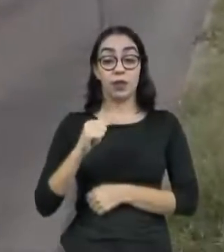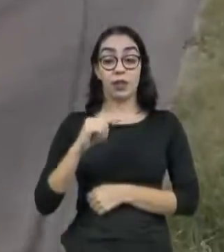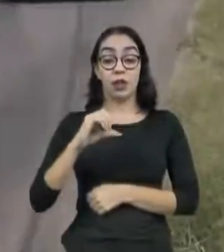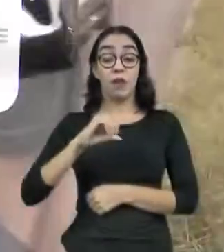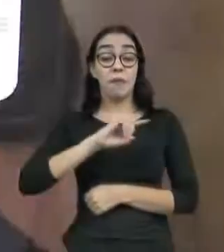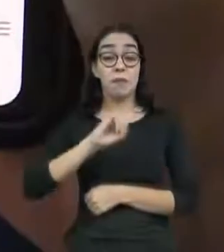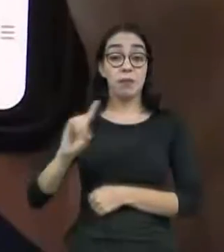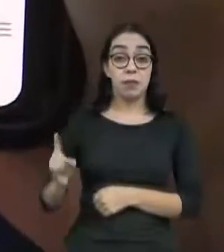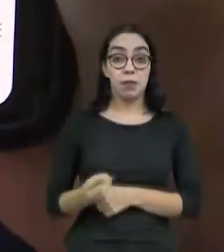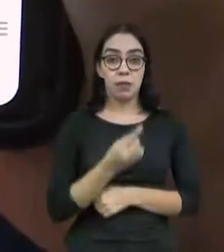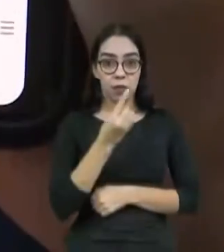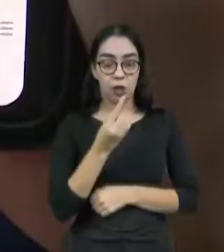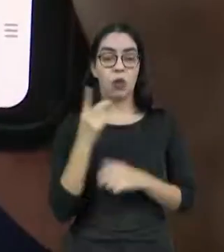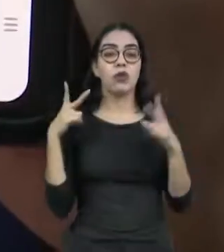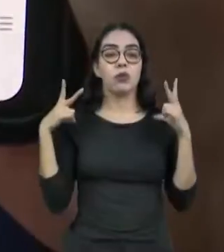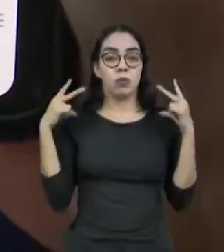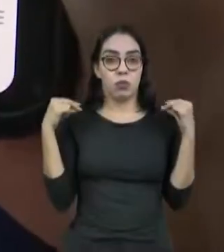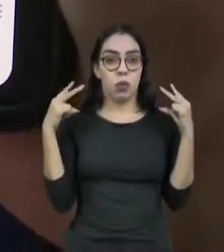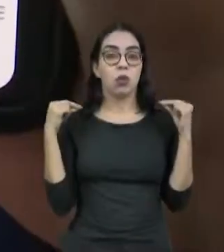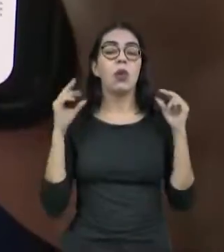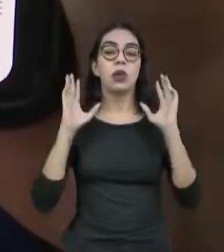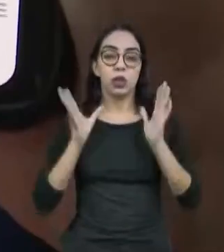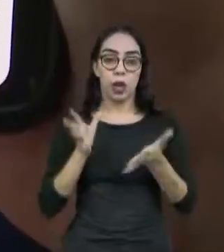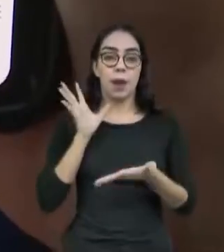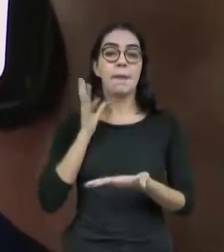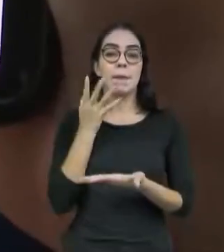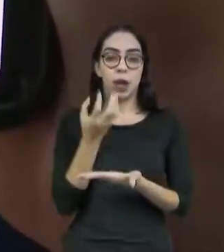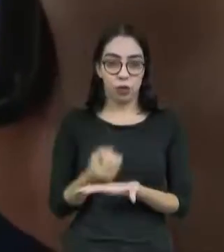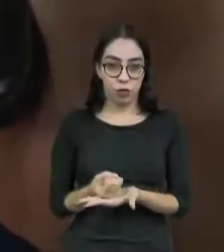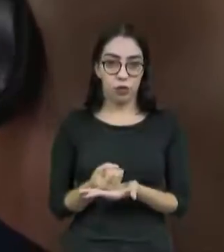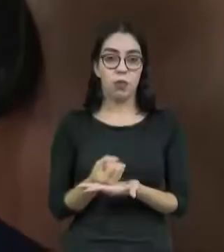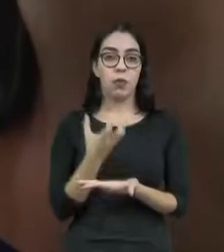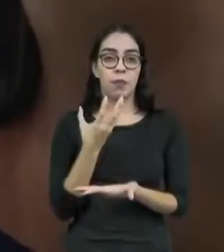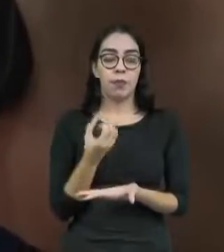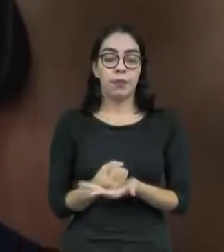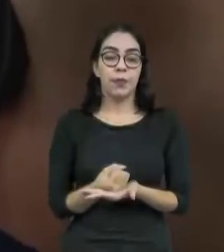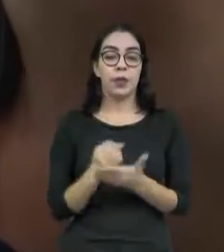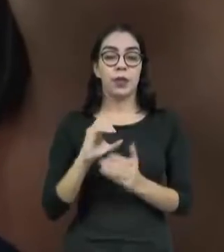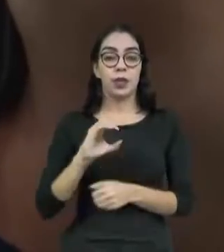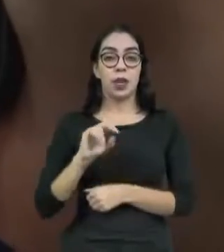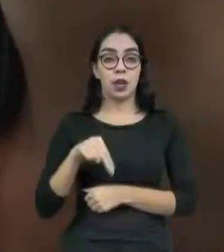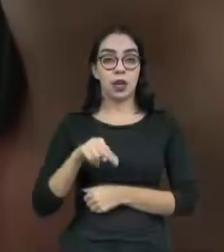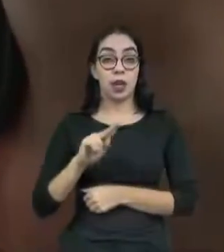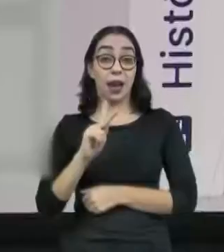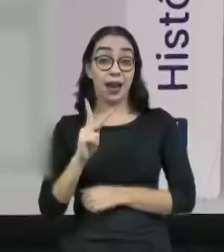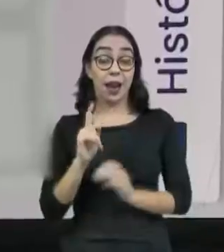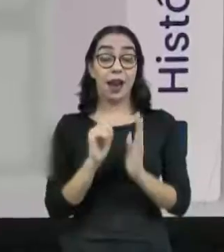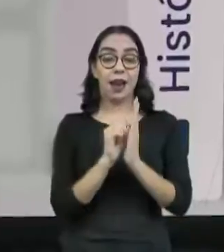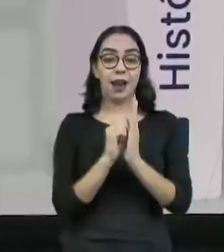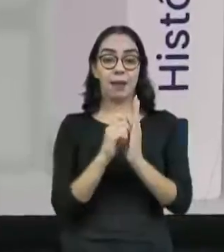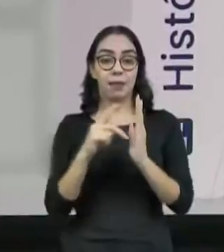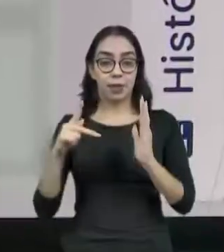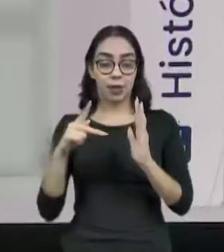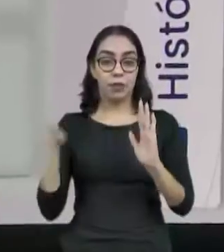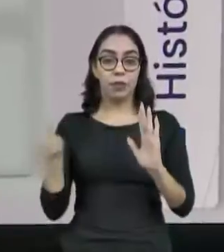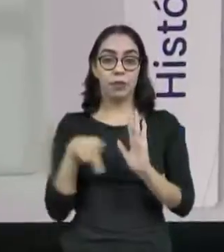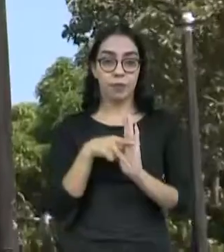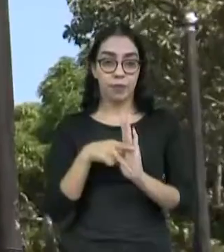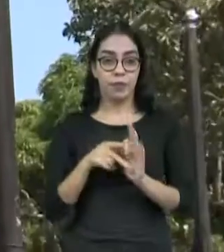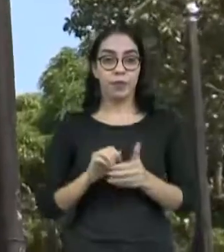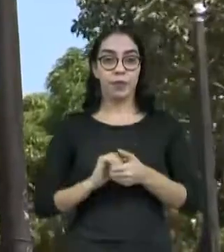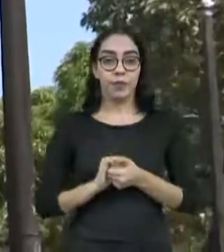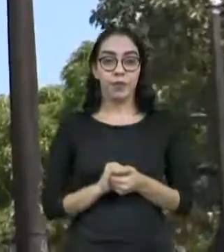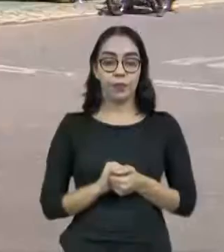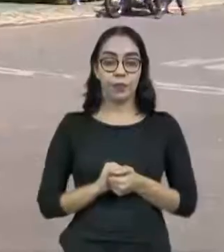de condutores já baixaram as versões para smartphones da CNH através do aplicativo da carteira digital de trânsito.